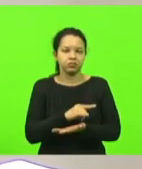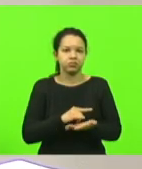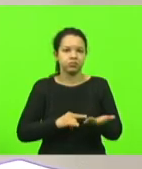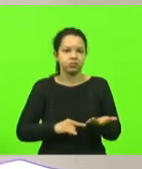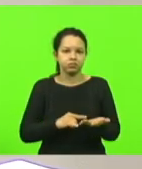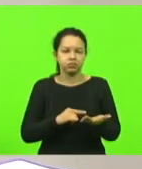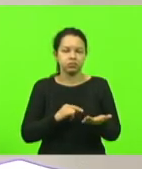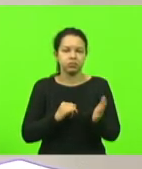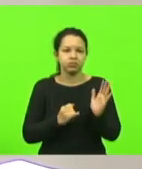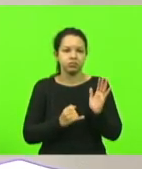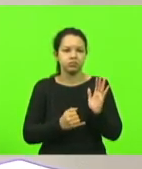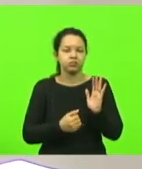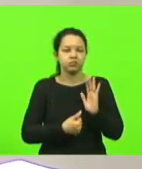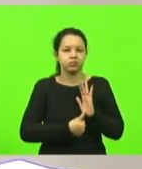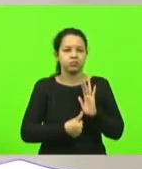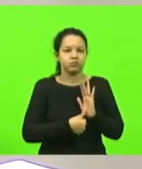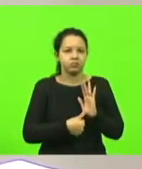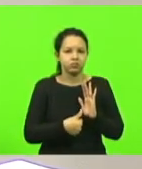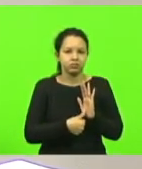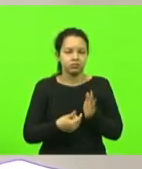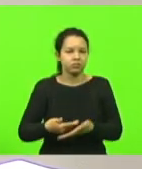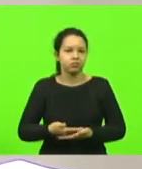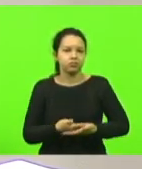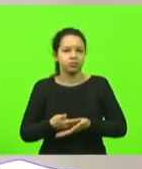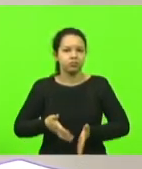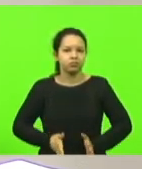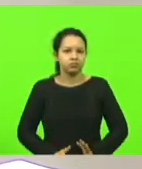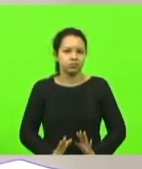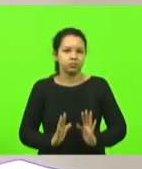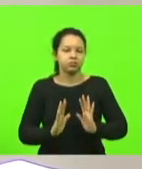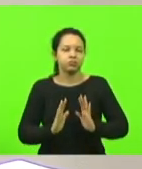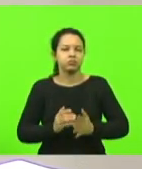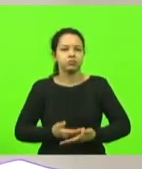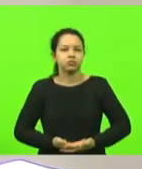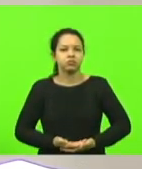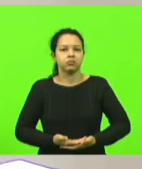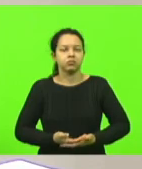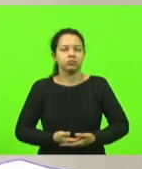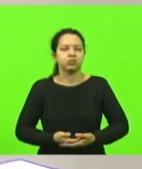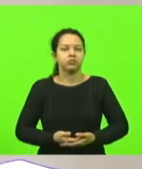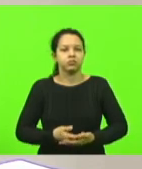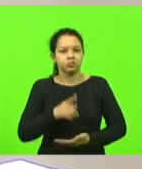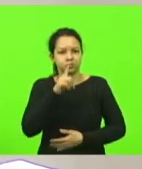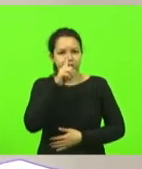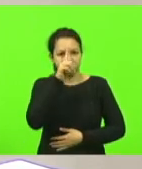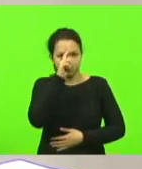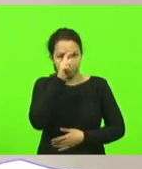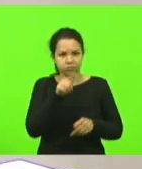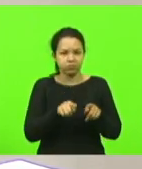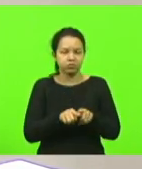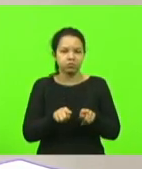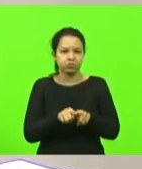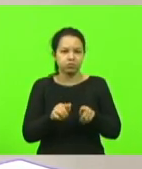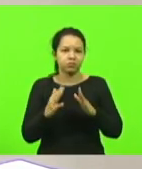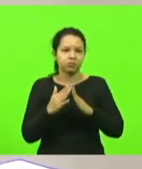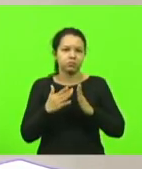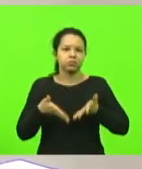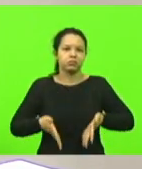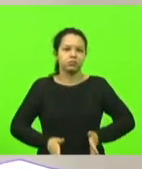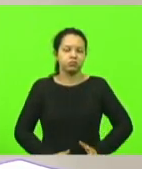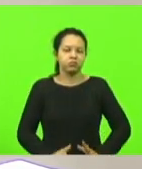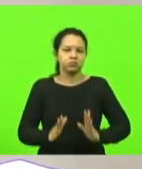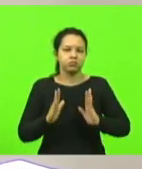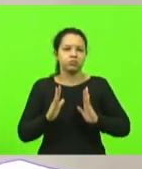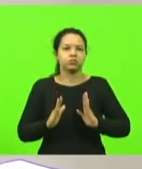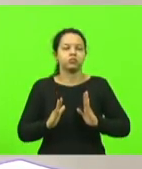recém-nascidos a ser expedido por hospitais e maternidades públicas e particulares do estado de Santa